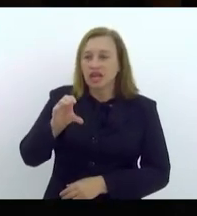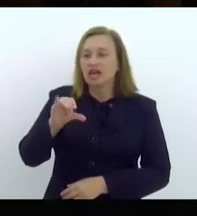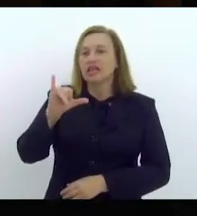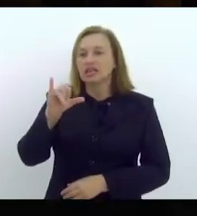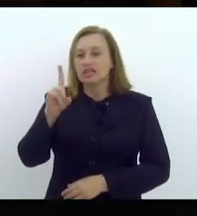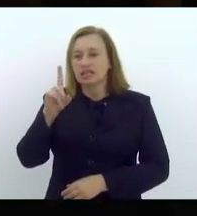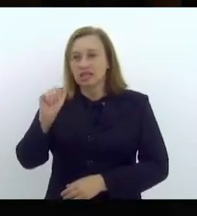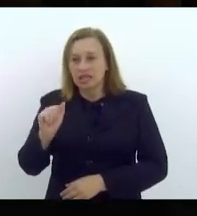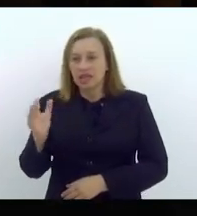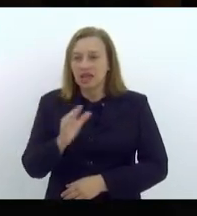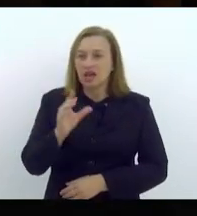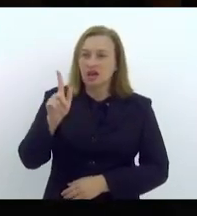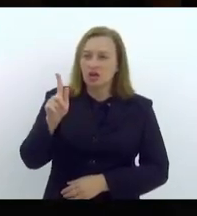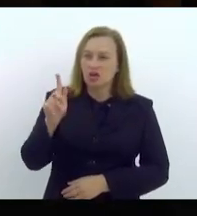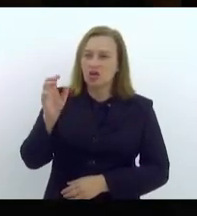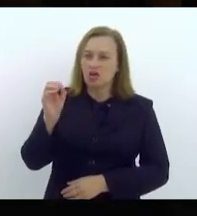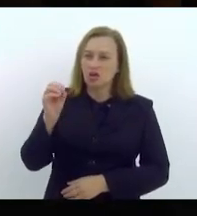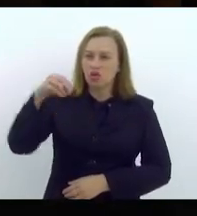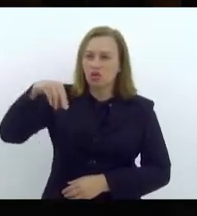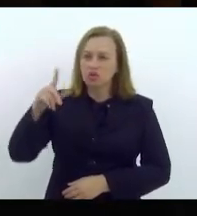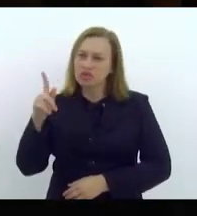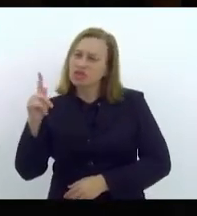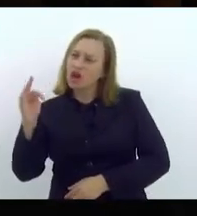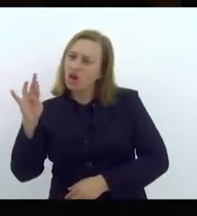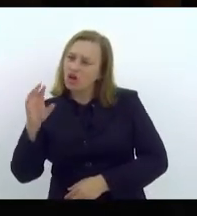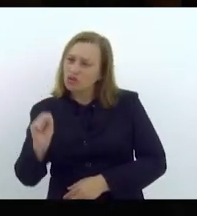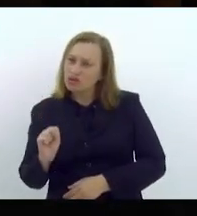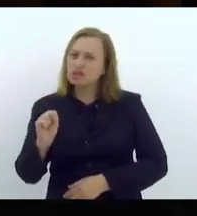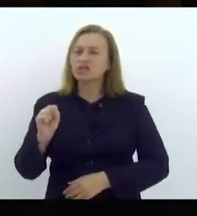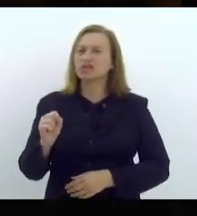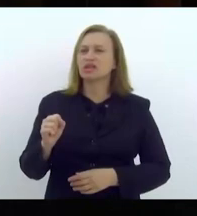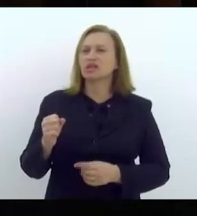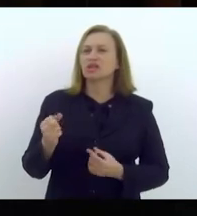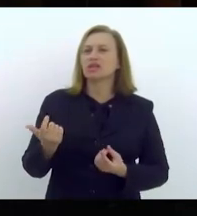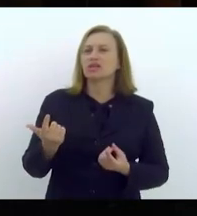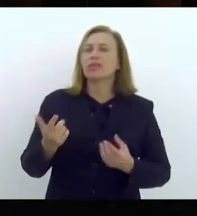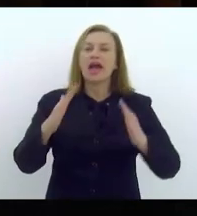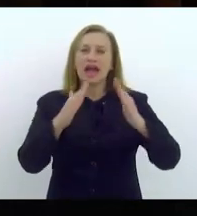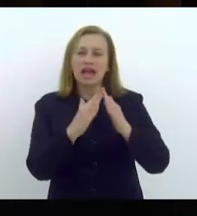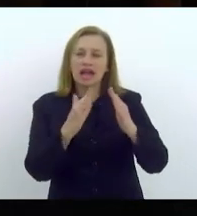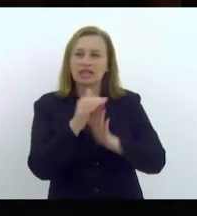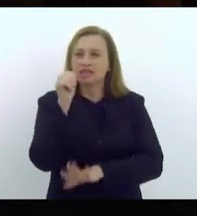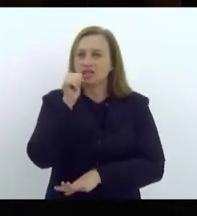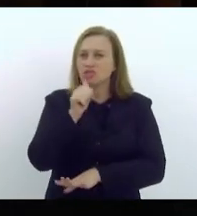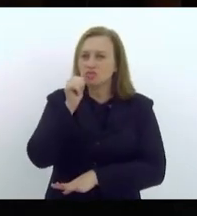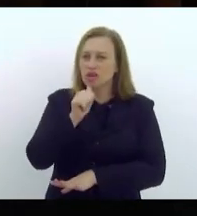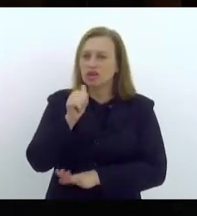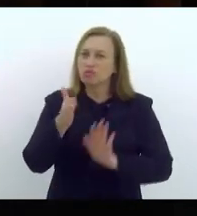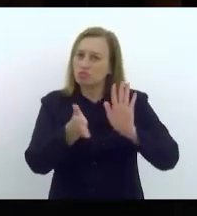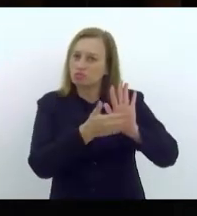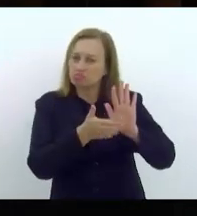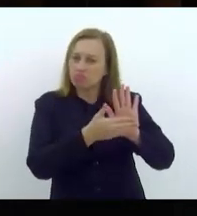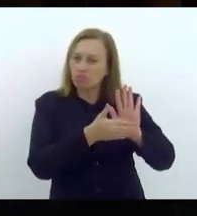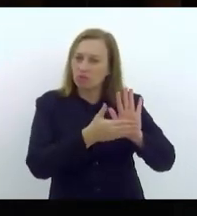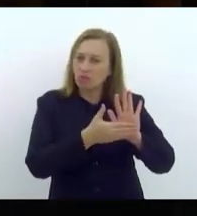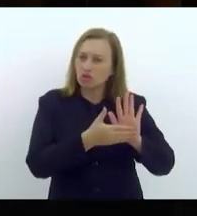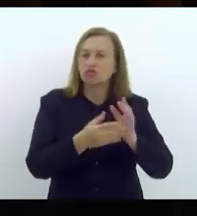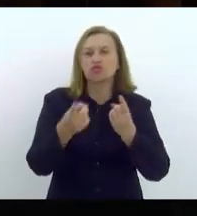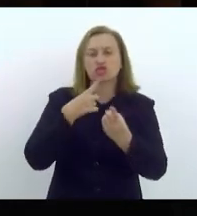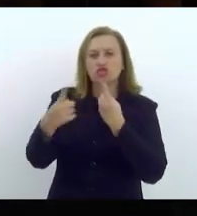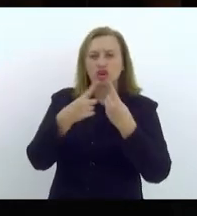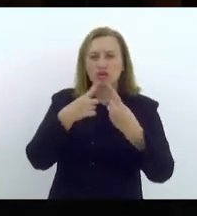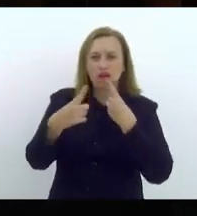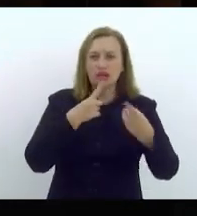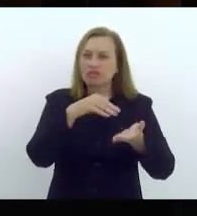trazido, inclusive, para o Rio de Janeiro a perspectiva da Casa das Mulheres. E aí, tenho dialogado tanto com a